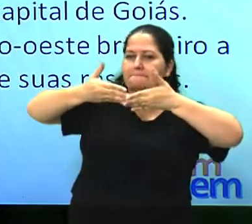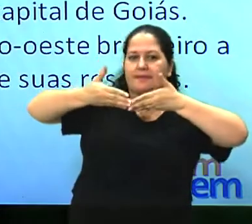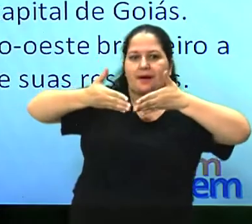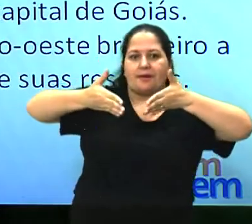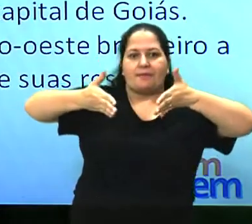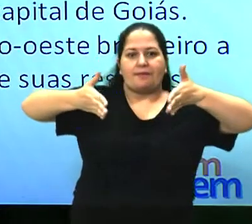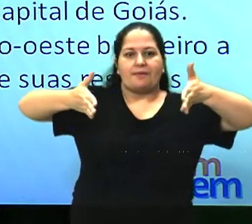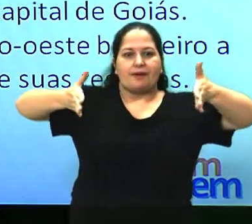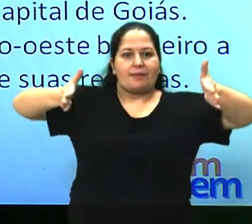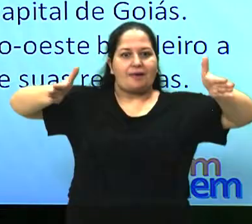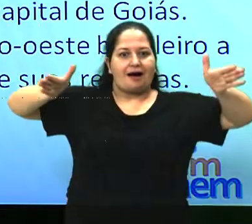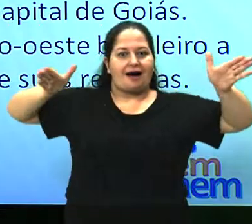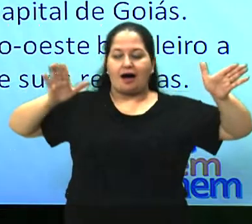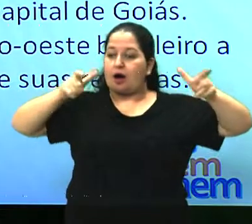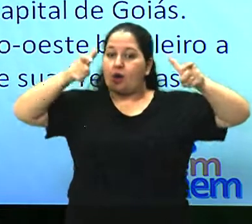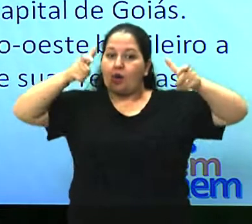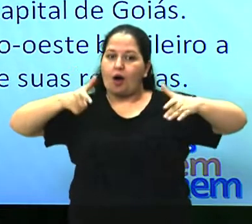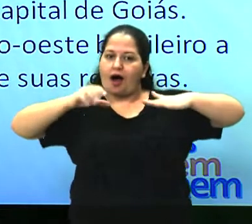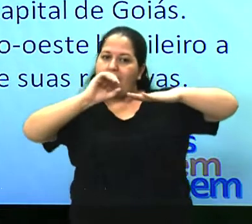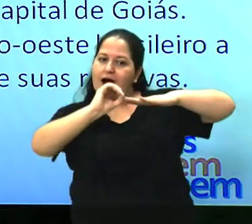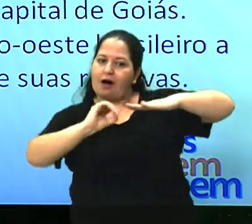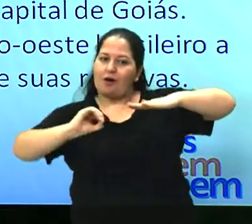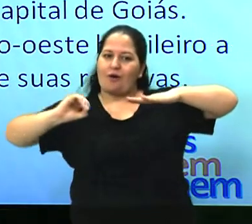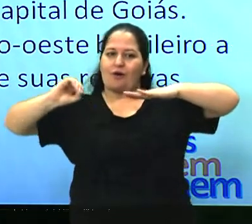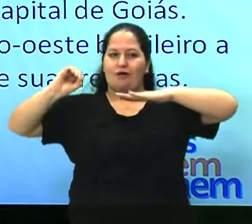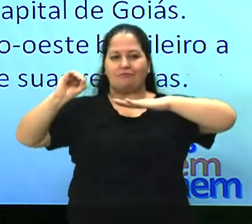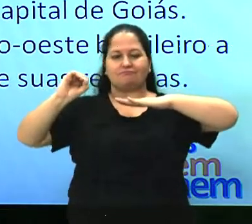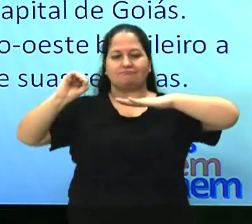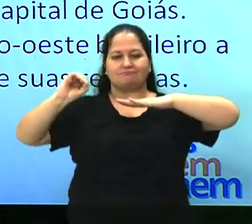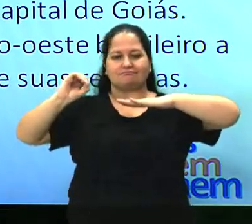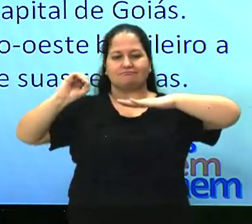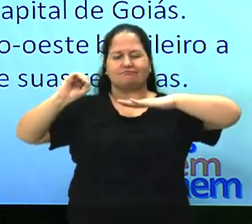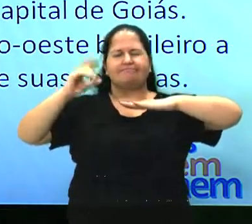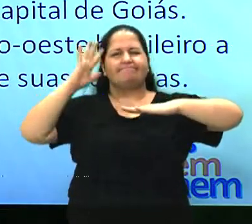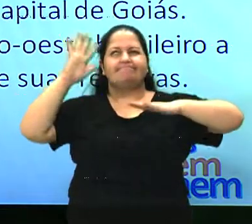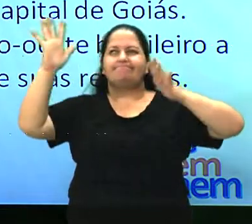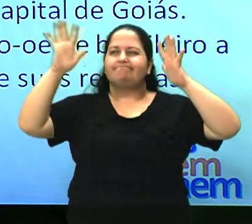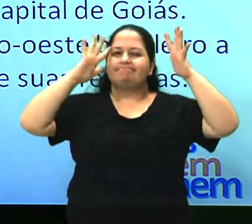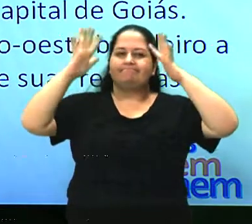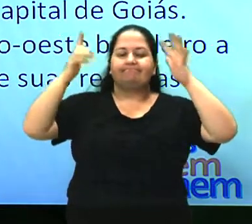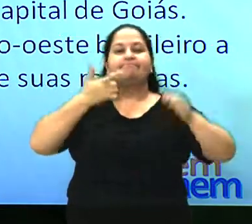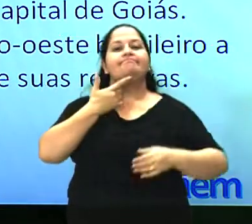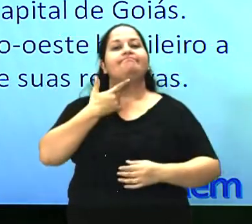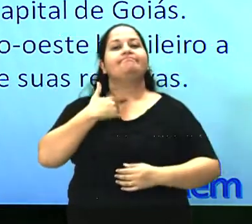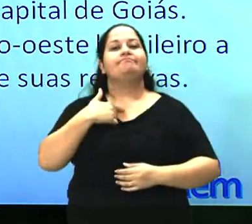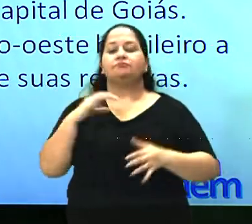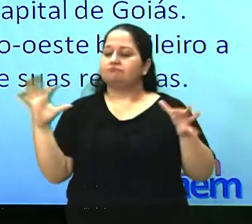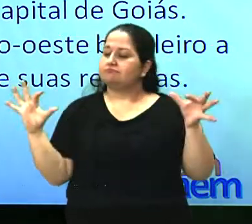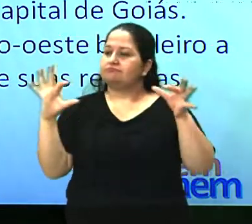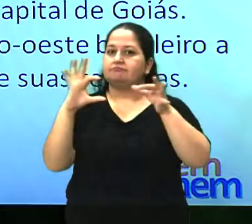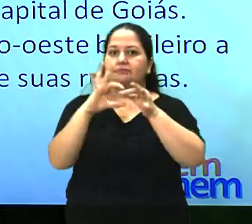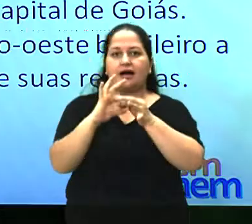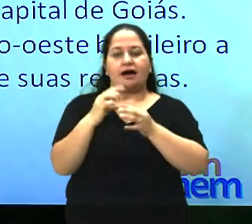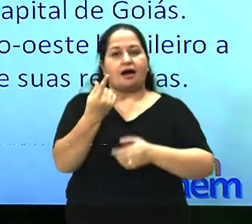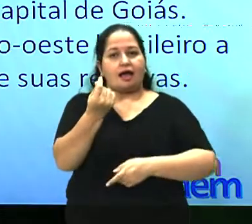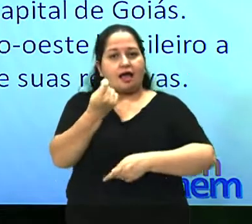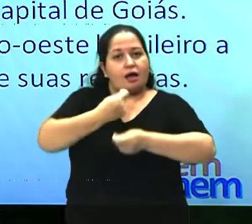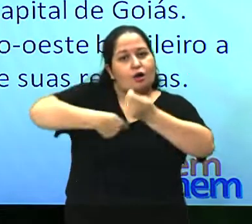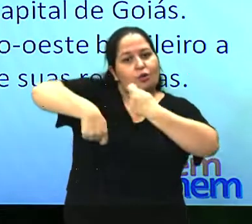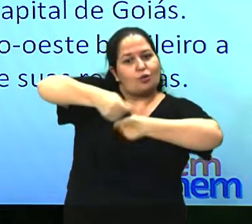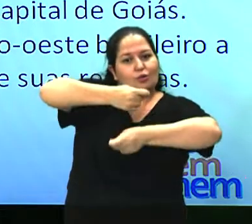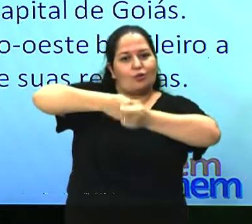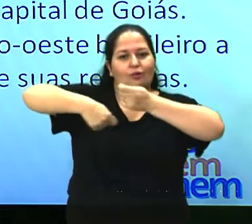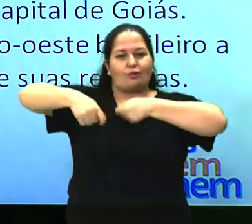Vargas então visava promover a integração econômica, populacional das